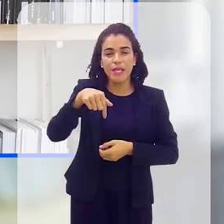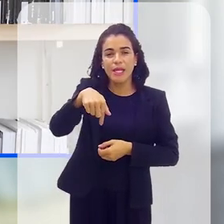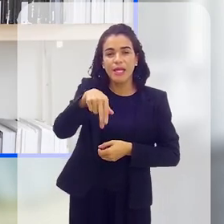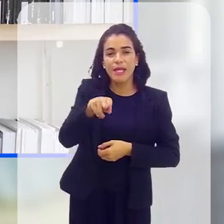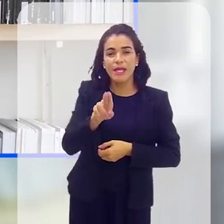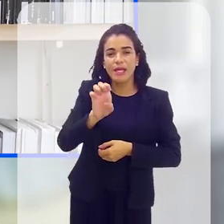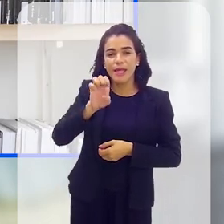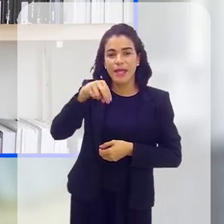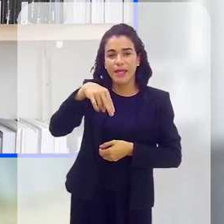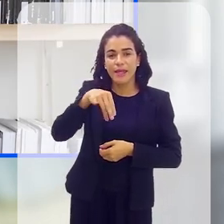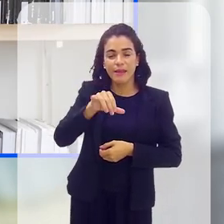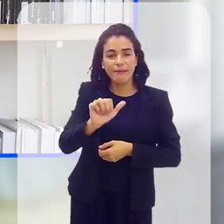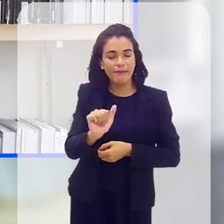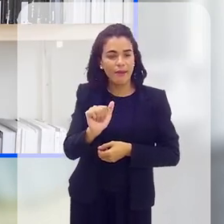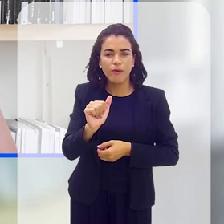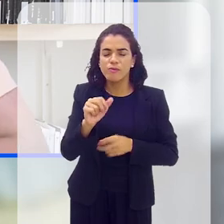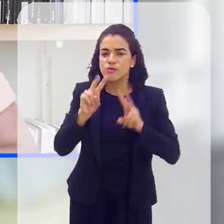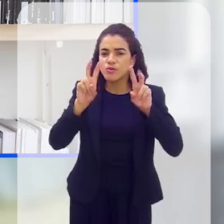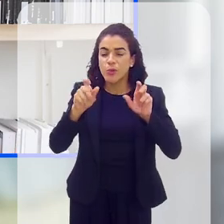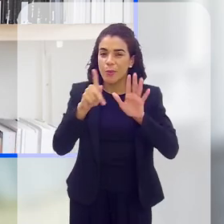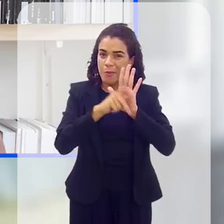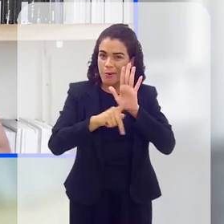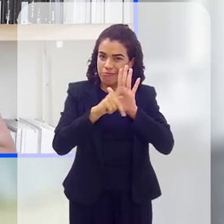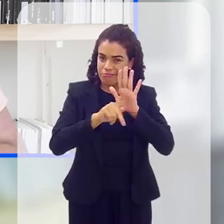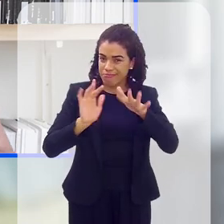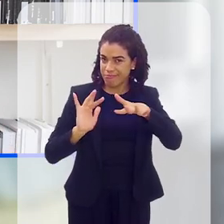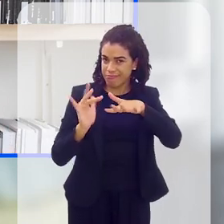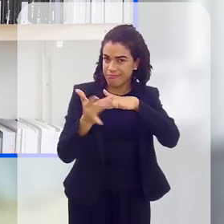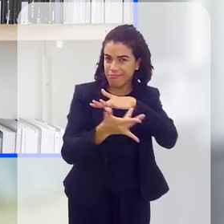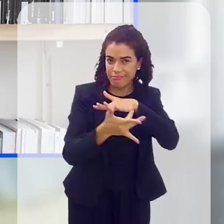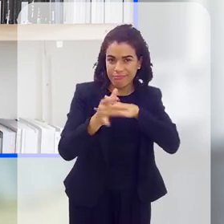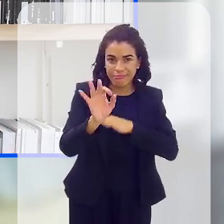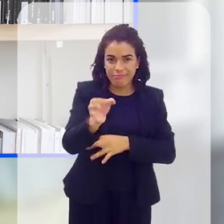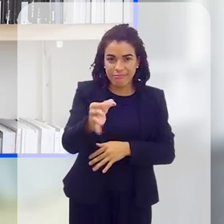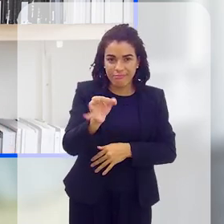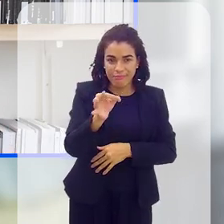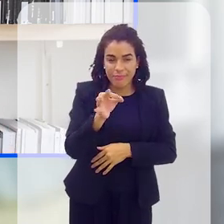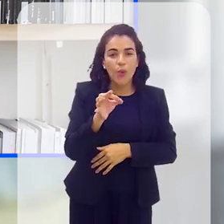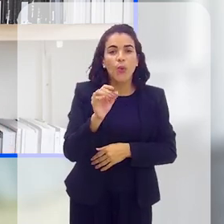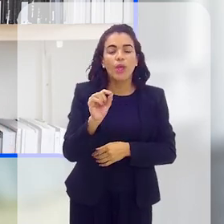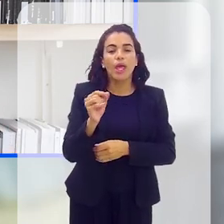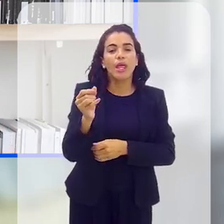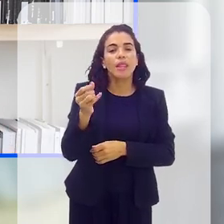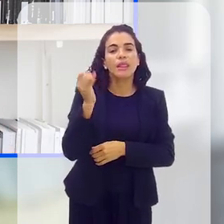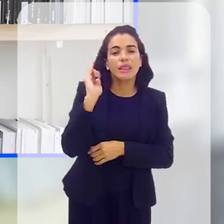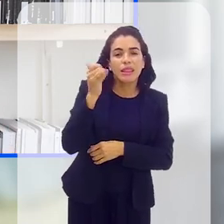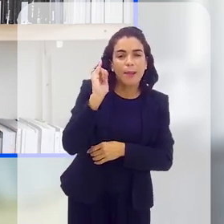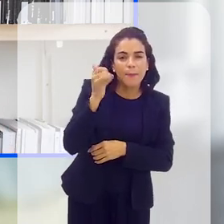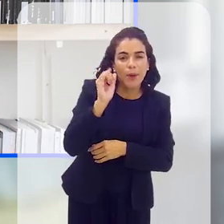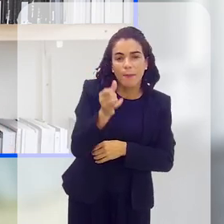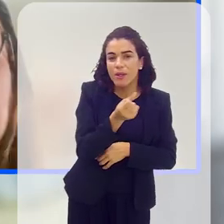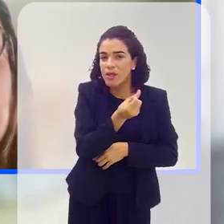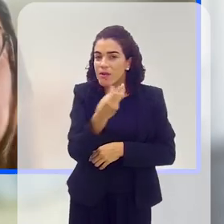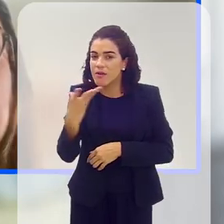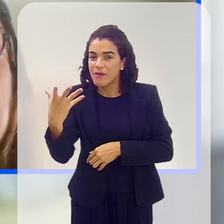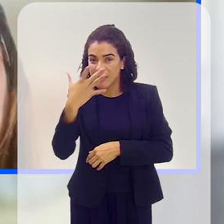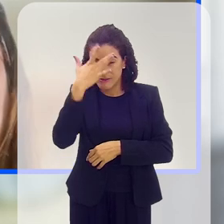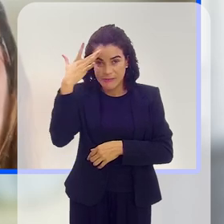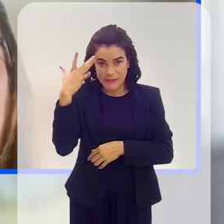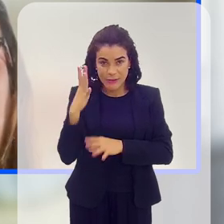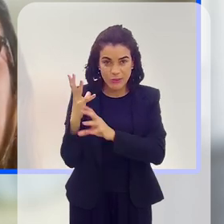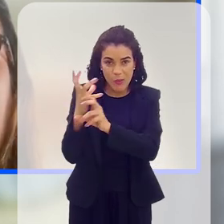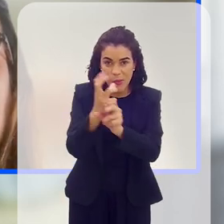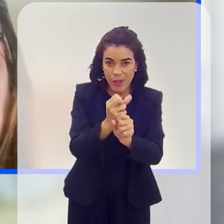só reforçando mais sobre esse projeto, vocês estão aí nas redes sociais pegando depoimentos de várias pessoas, né? Sim.